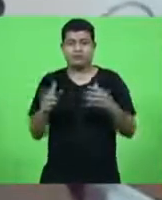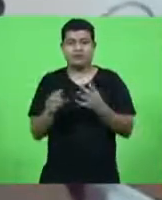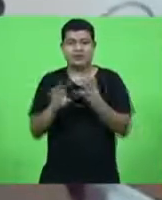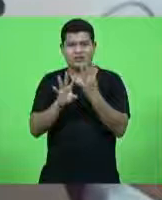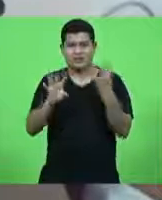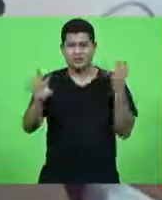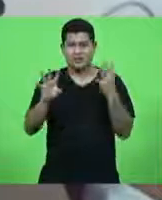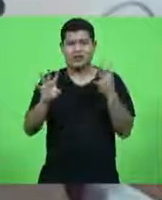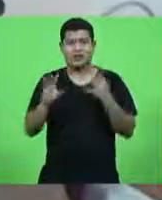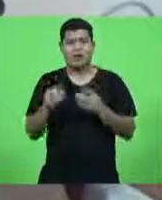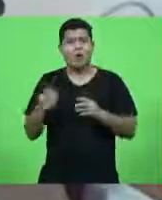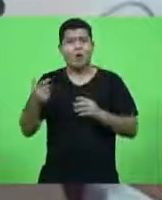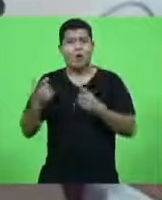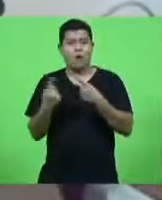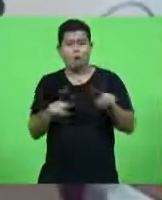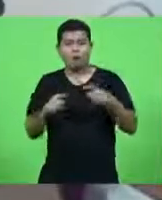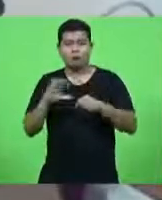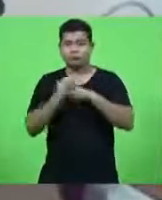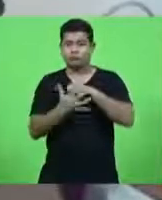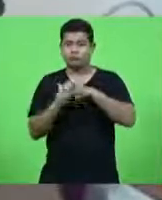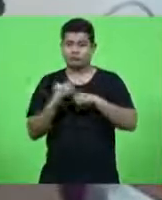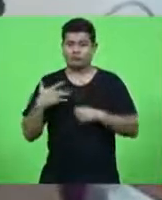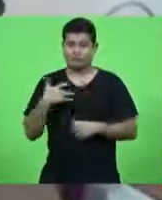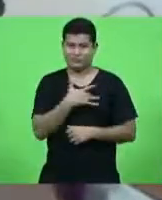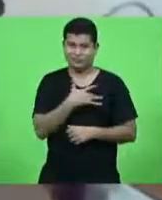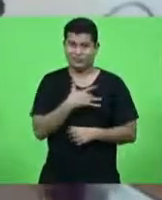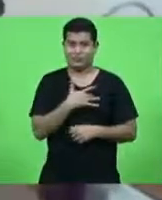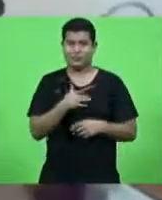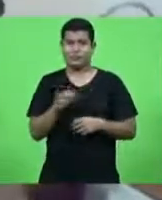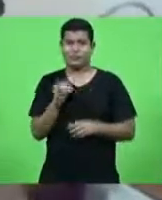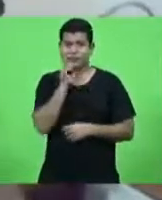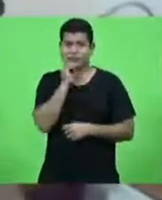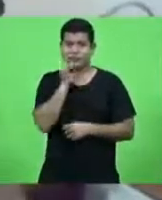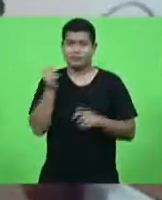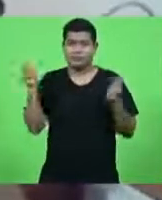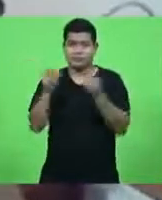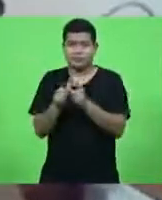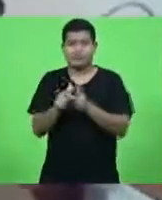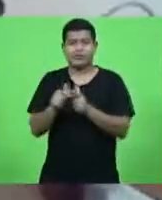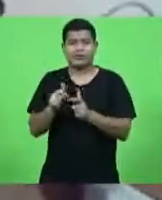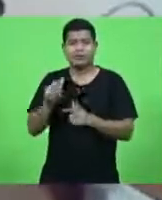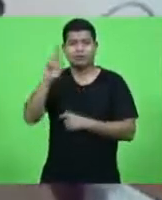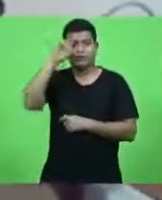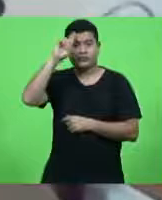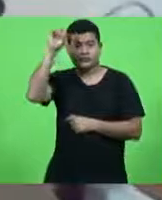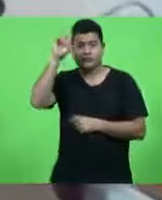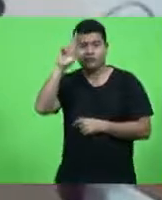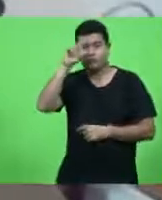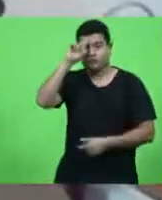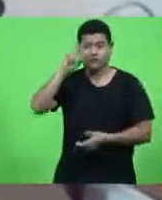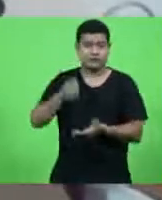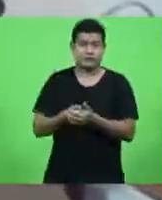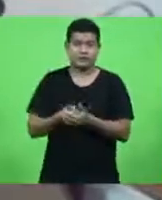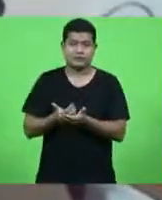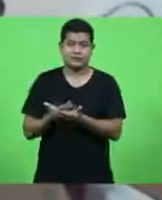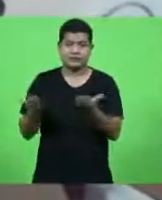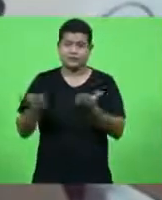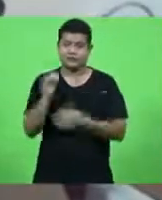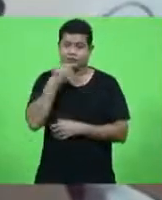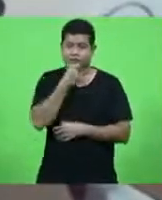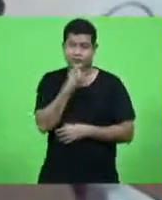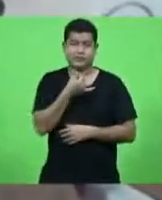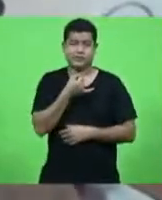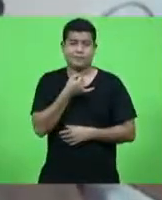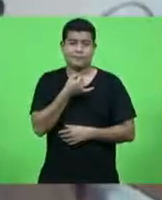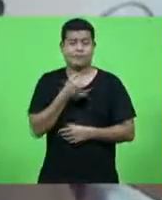mas são minoria nos espaços de comando e tomadas de decisão, isso é triste. Então,